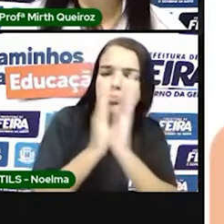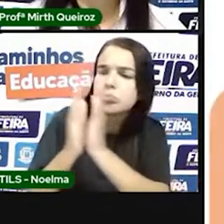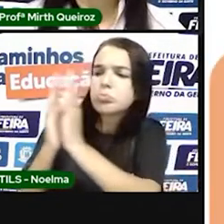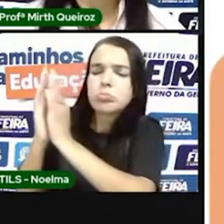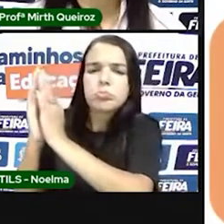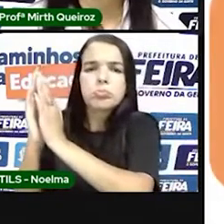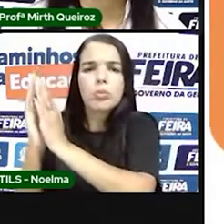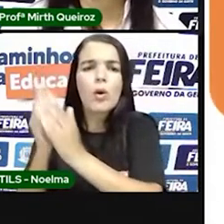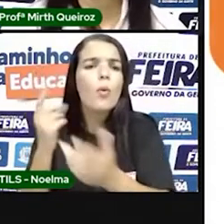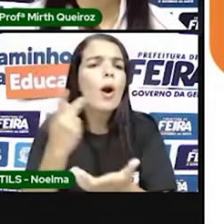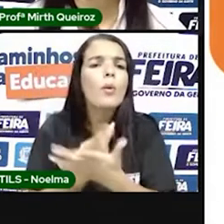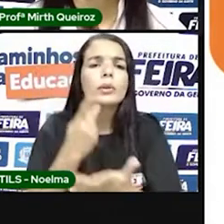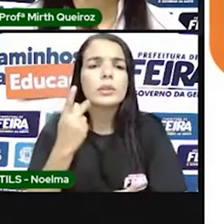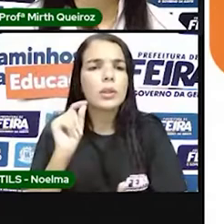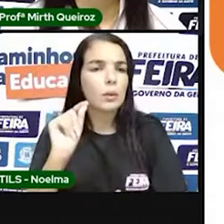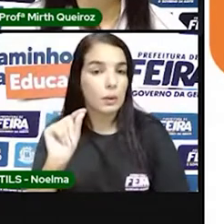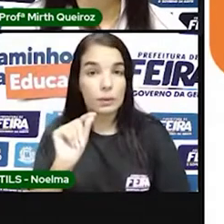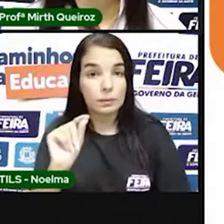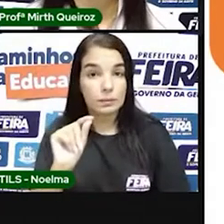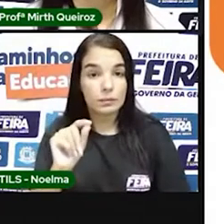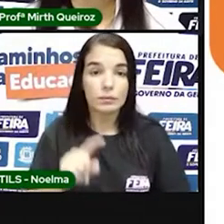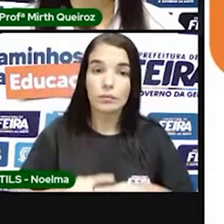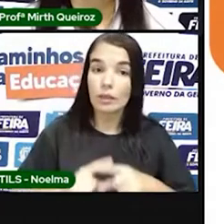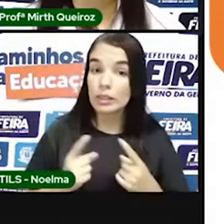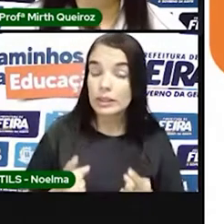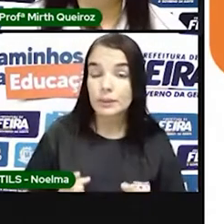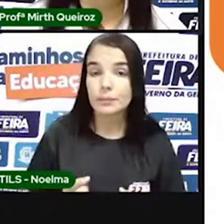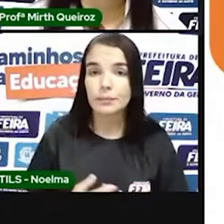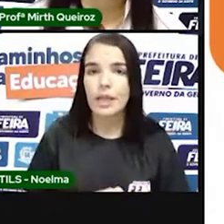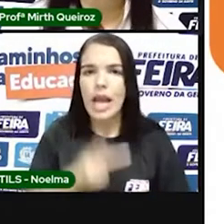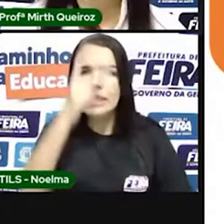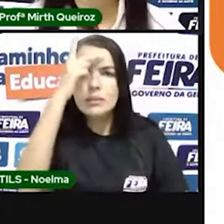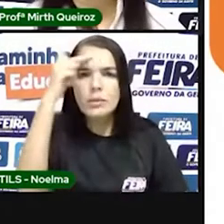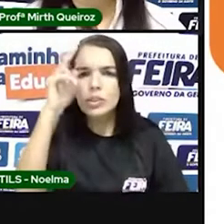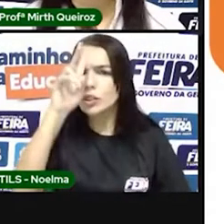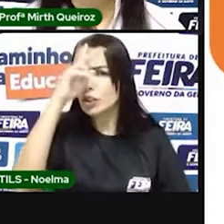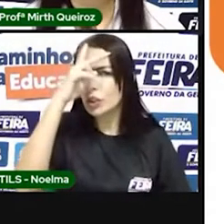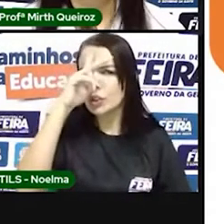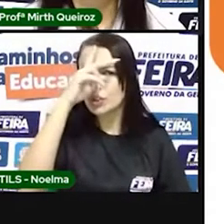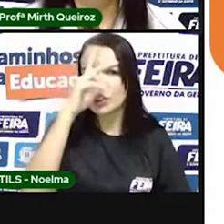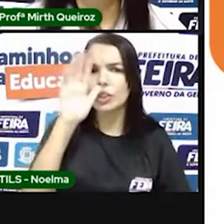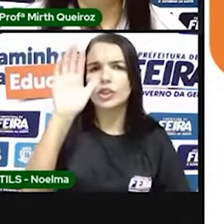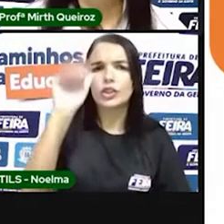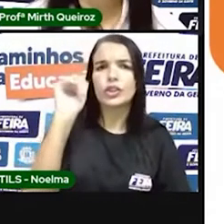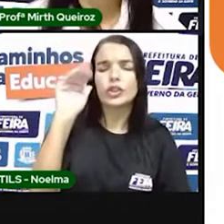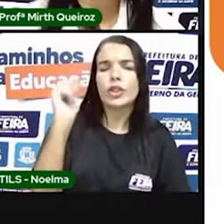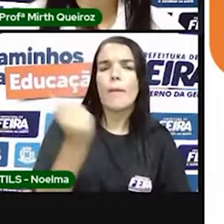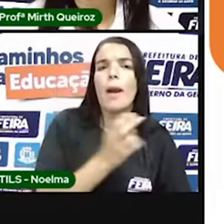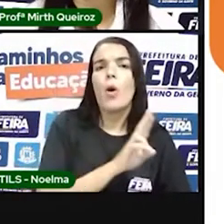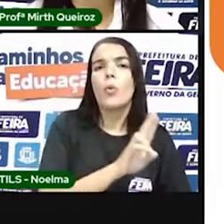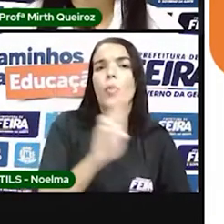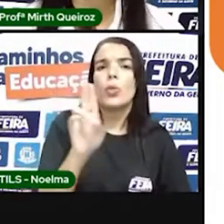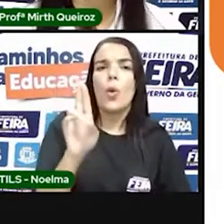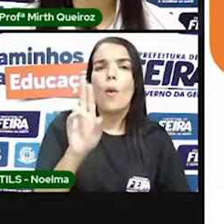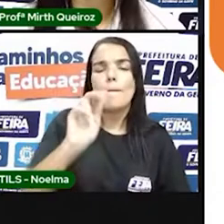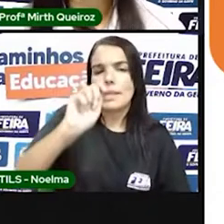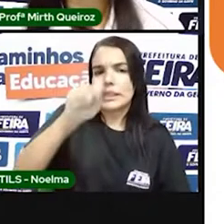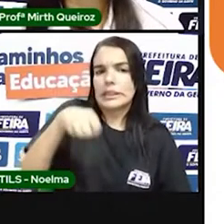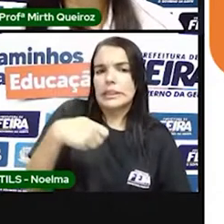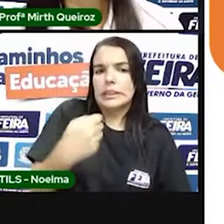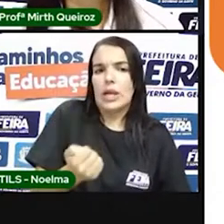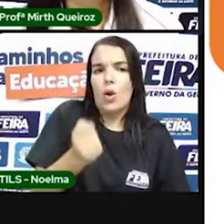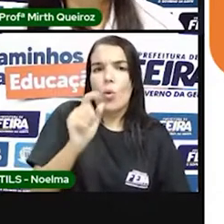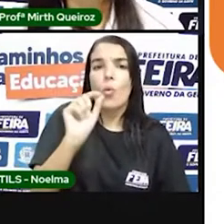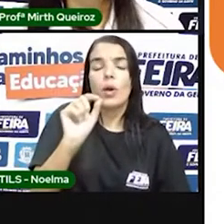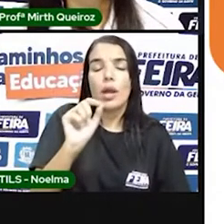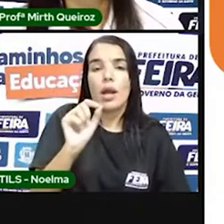Nesse período inicial, os historiadores vão chamar de período pré-colonial, porque o